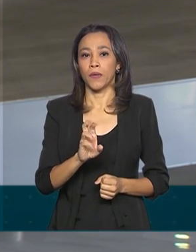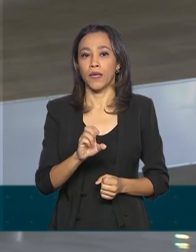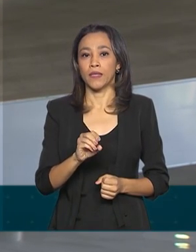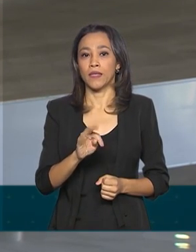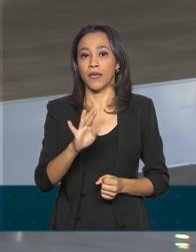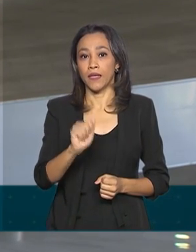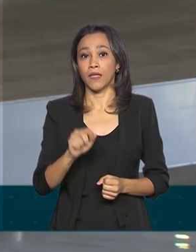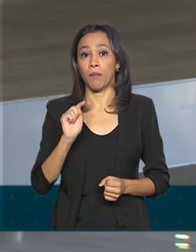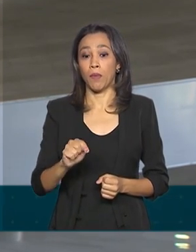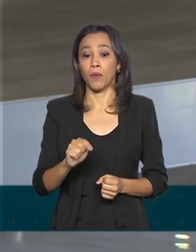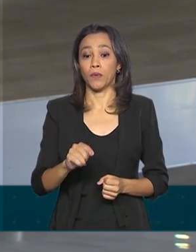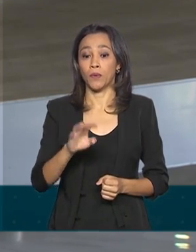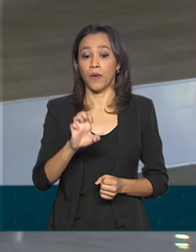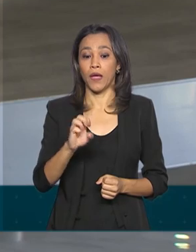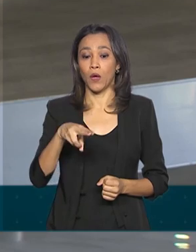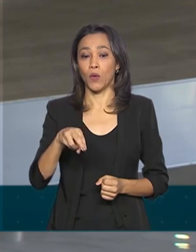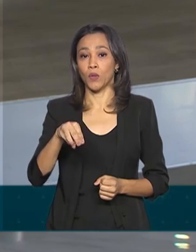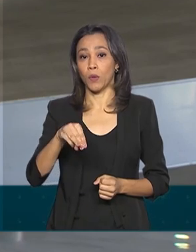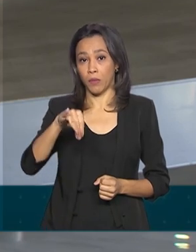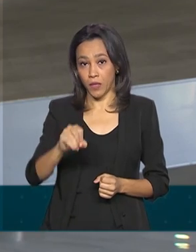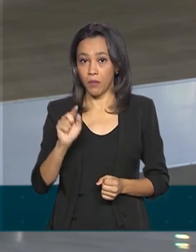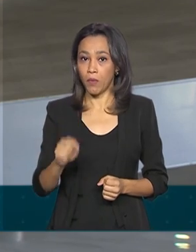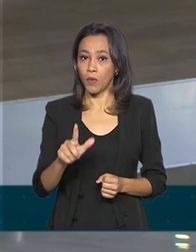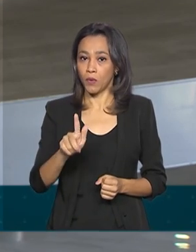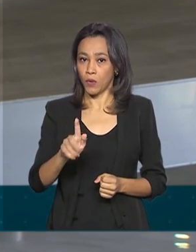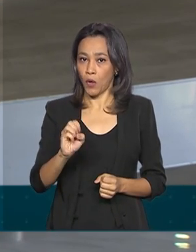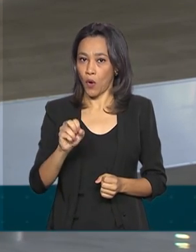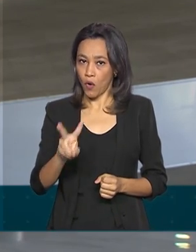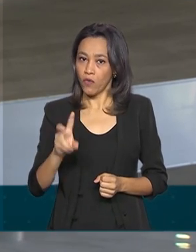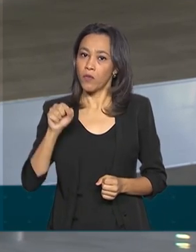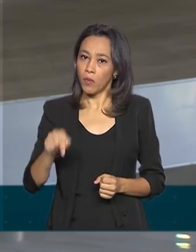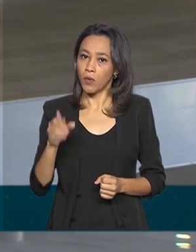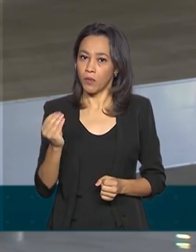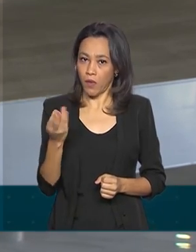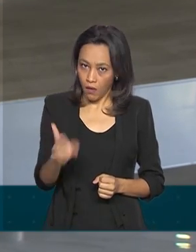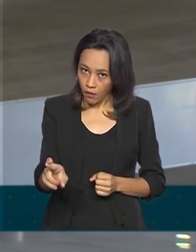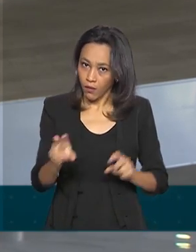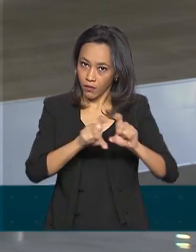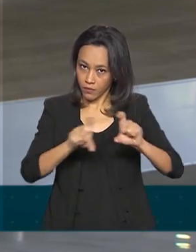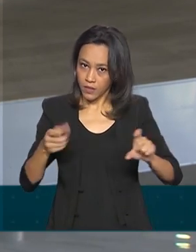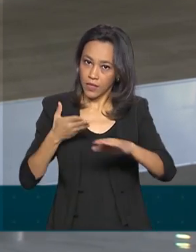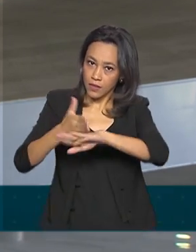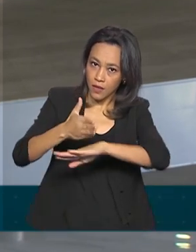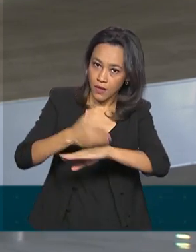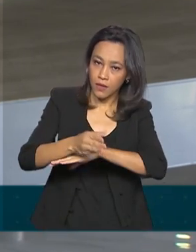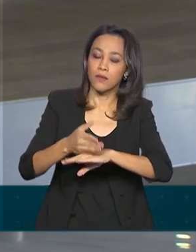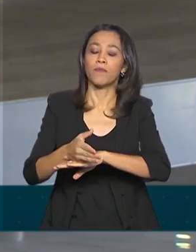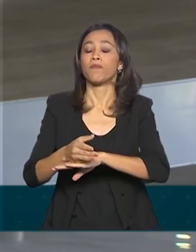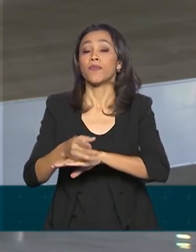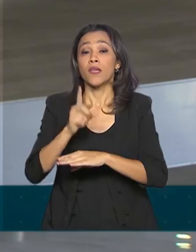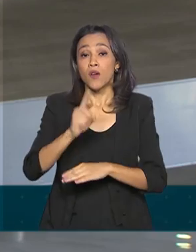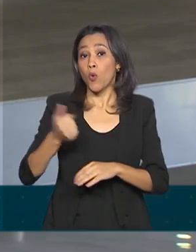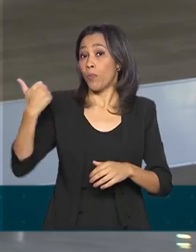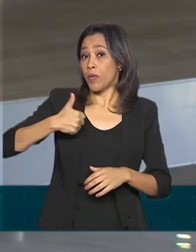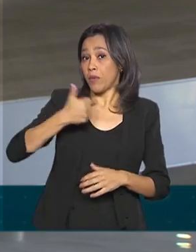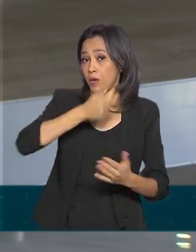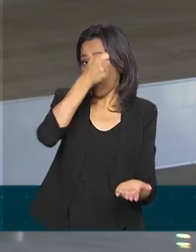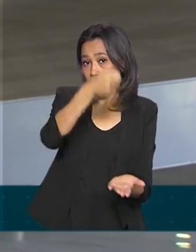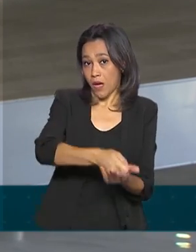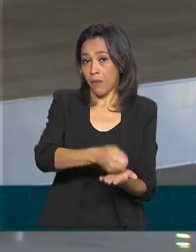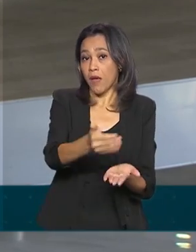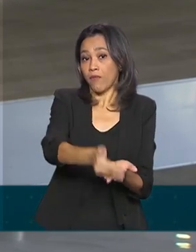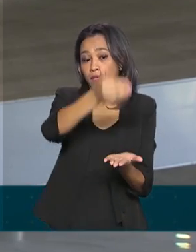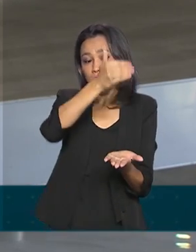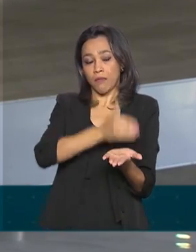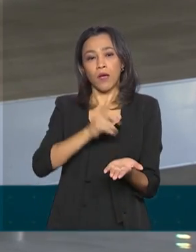.economia.gov.br. O pagamento desse primeiro lote, como a Renata já disse, foi antecipado para